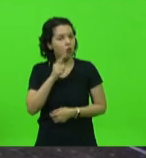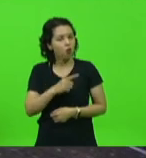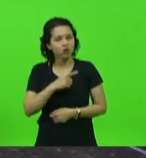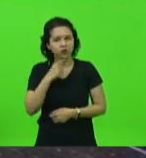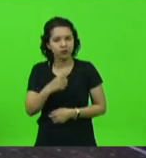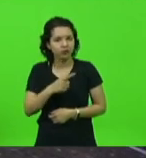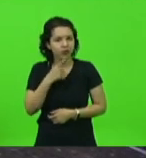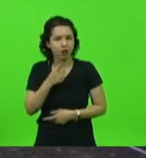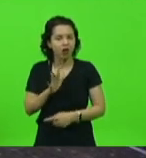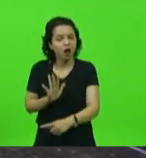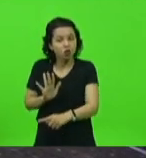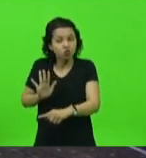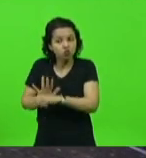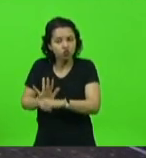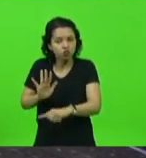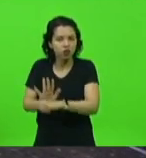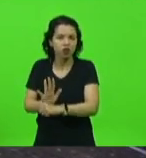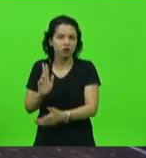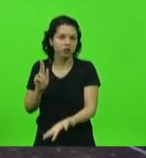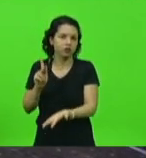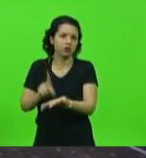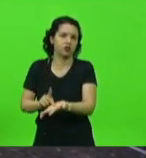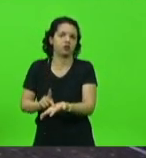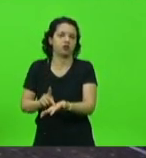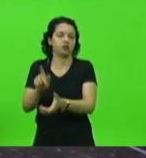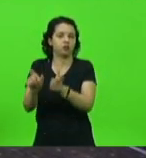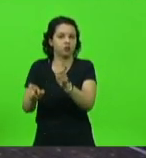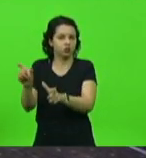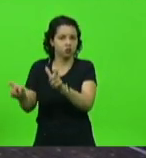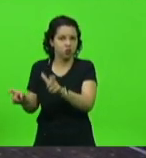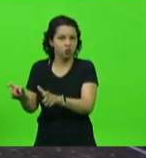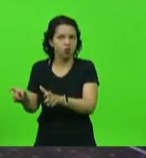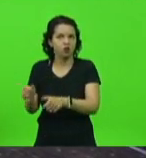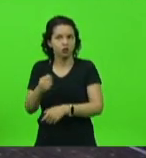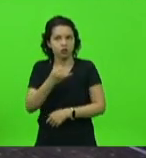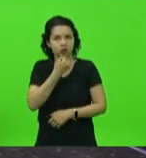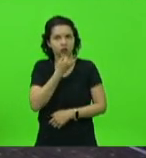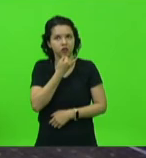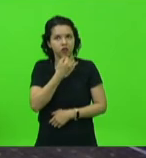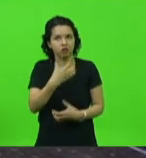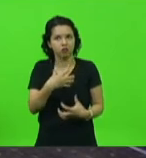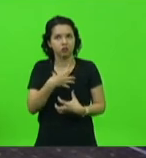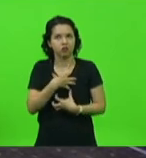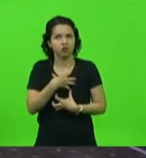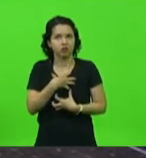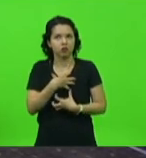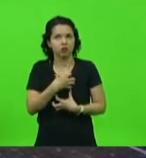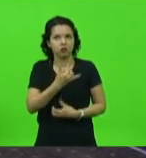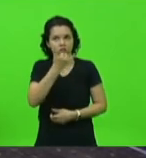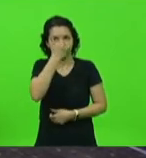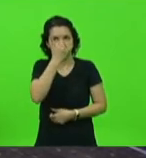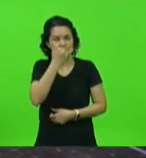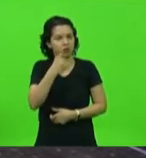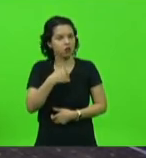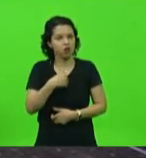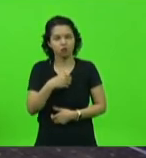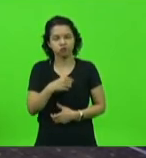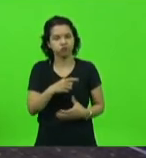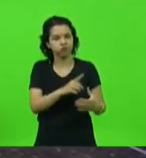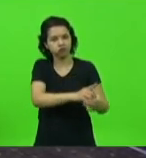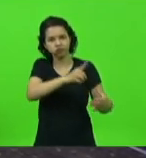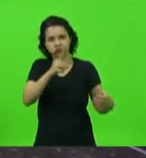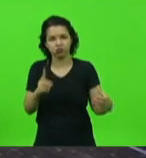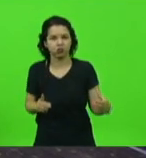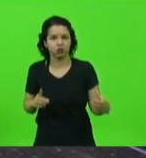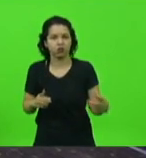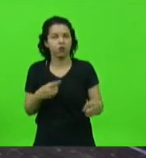efetiva, ajudar esse pessoal. É triste, por isso eu me frustrei e acabei saindo, porque esse pessoal, sim, essas